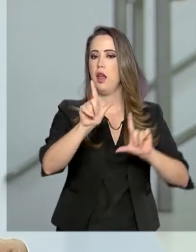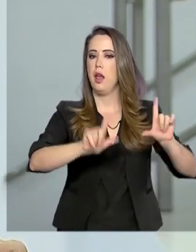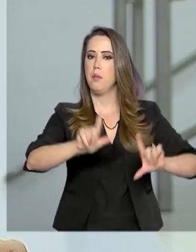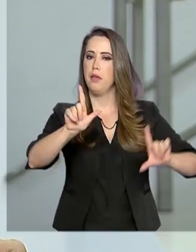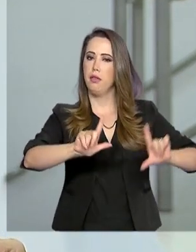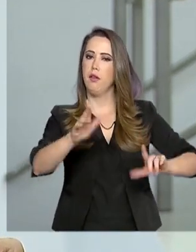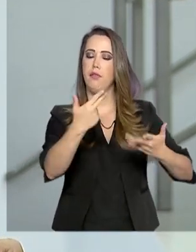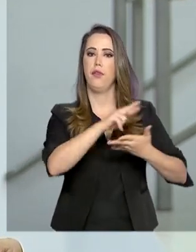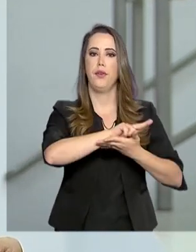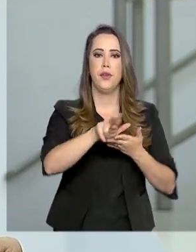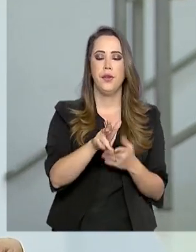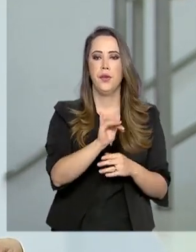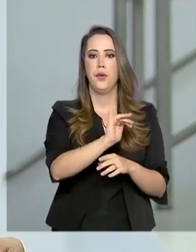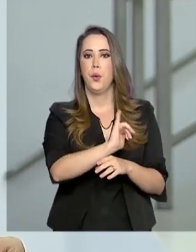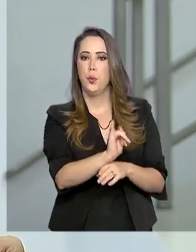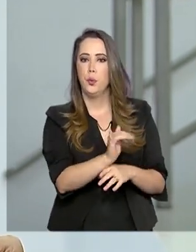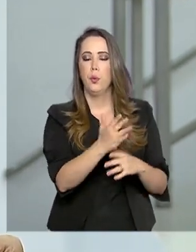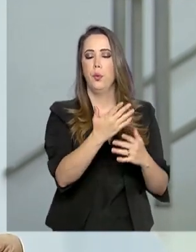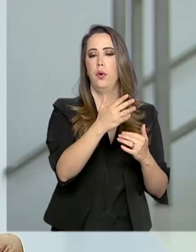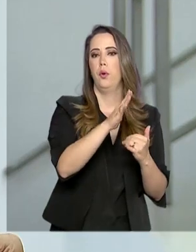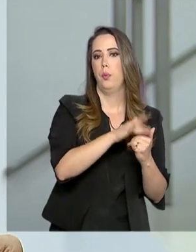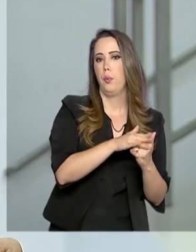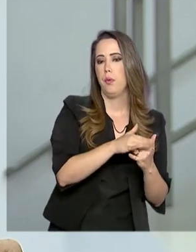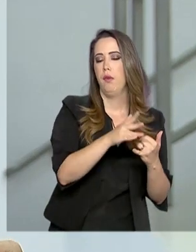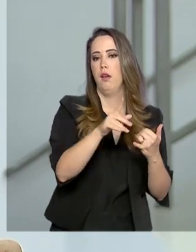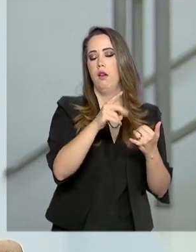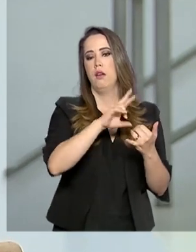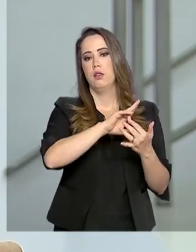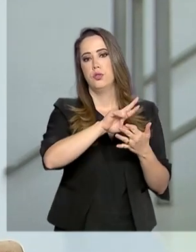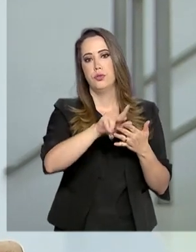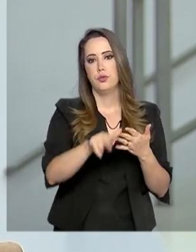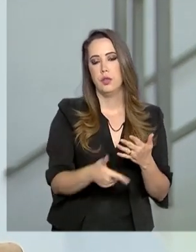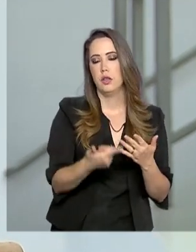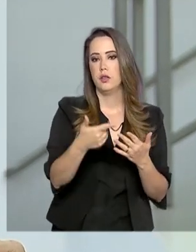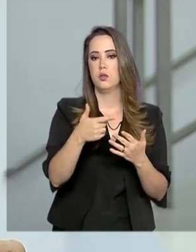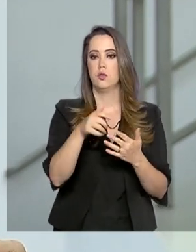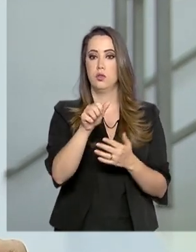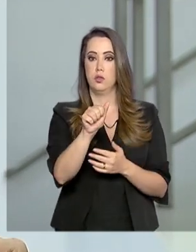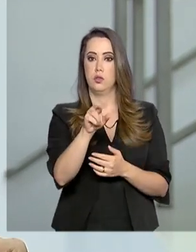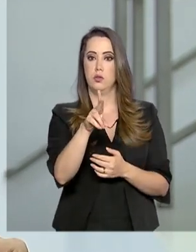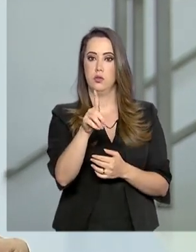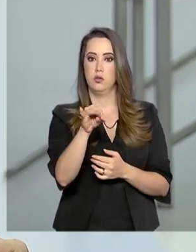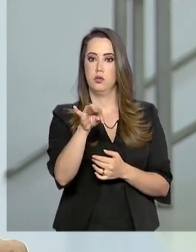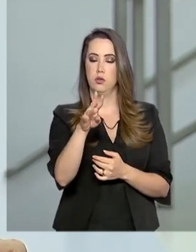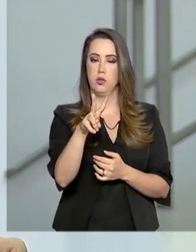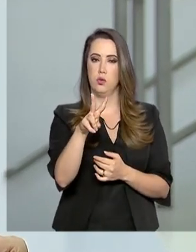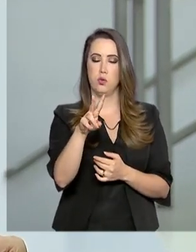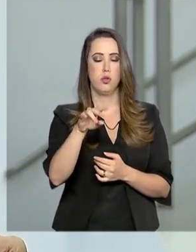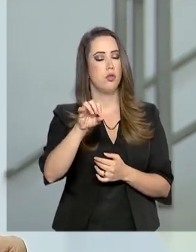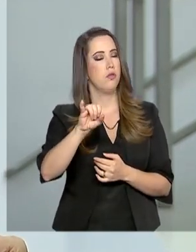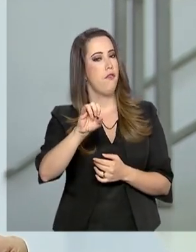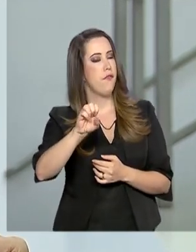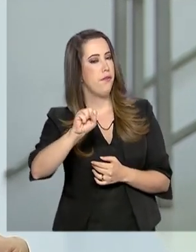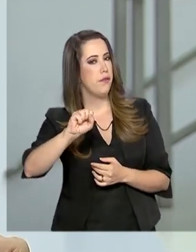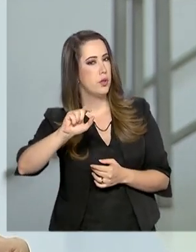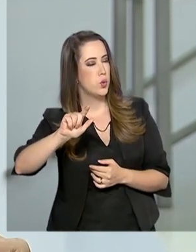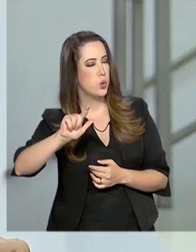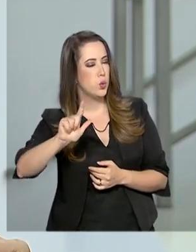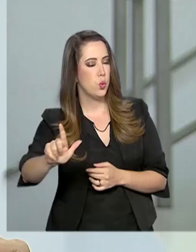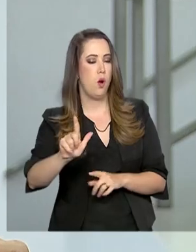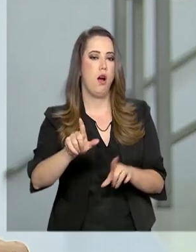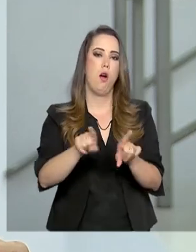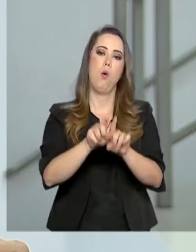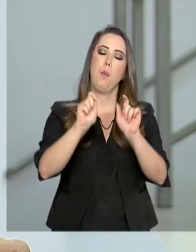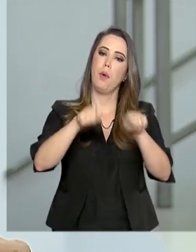video on demand, para produções em todo o setor do audiovisual, para que esses 700 milhões de reais possam